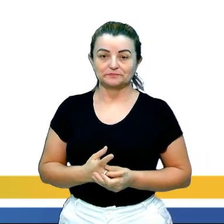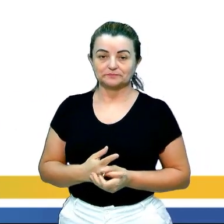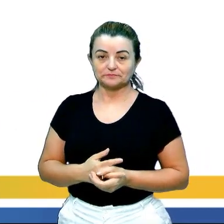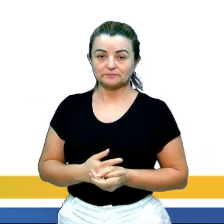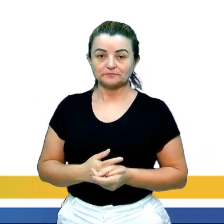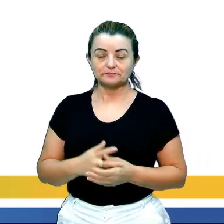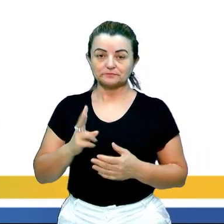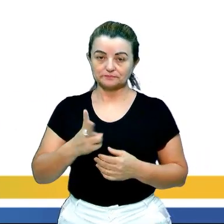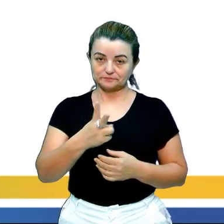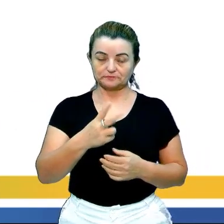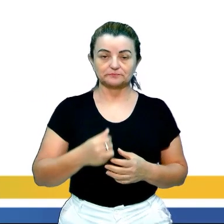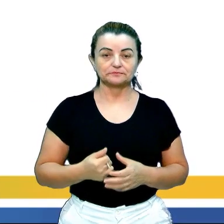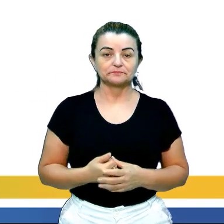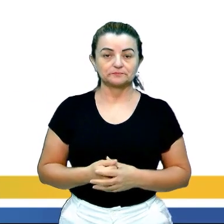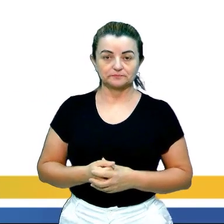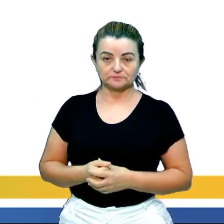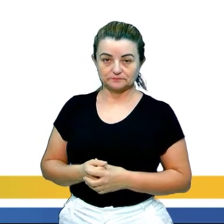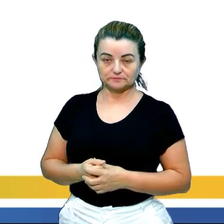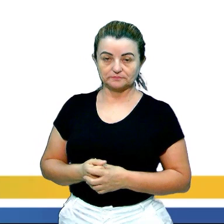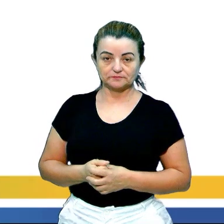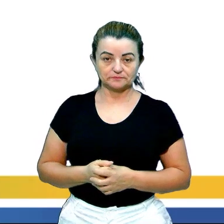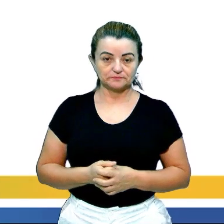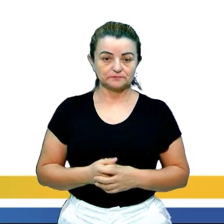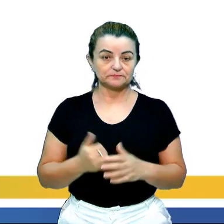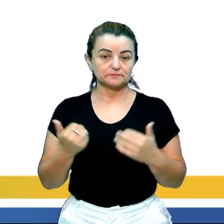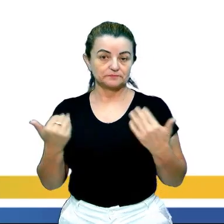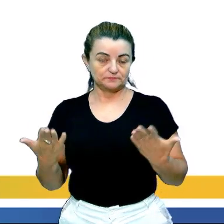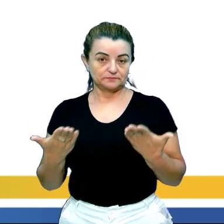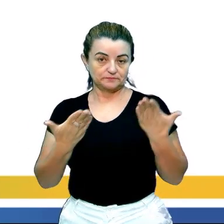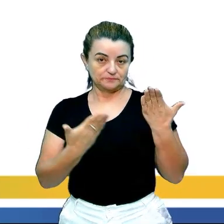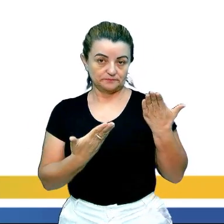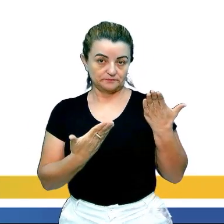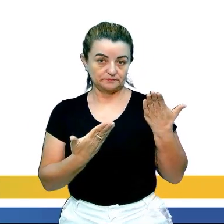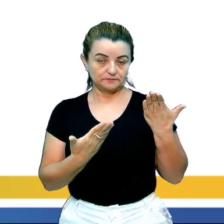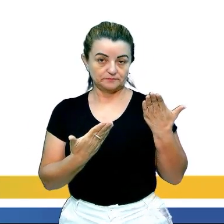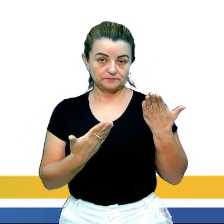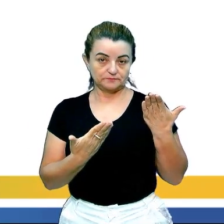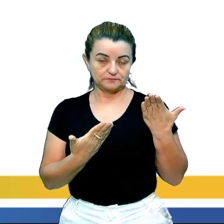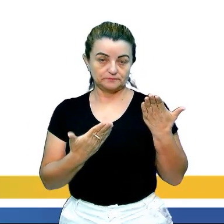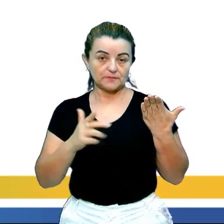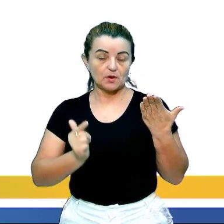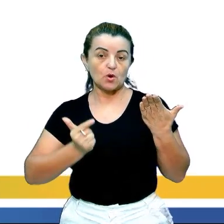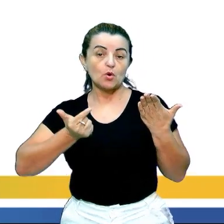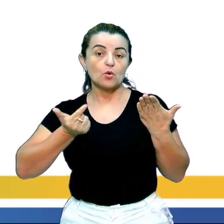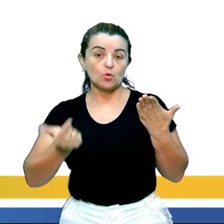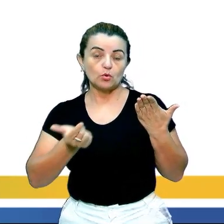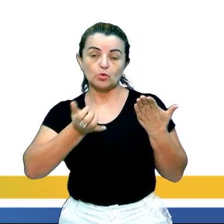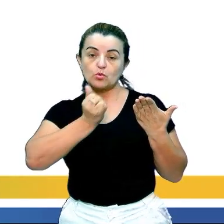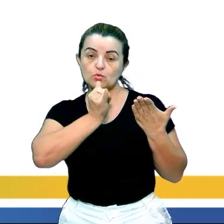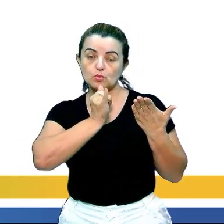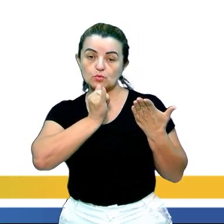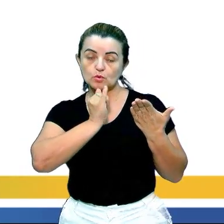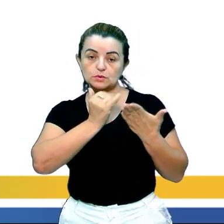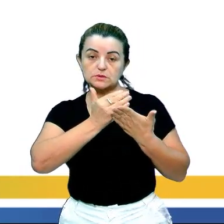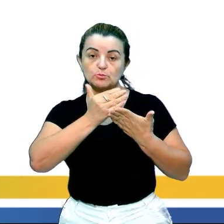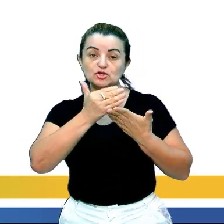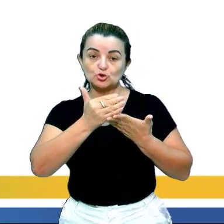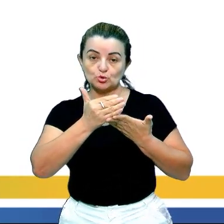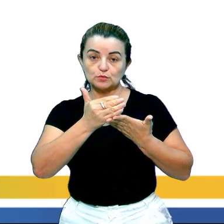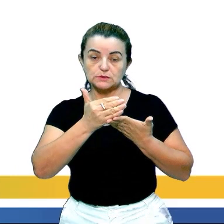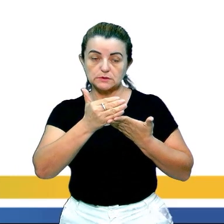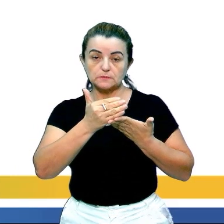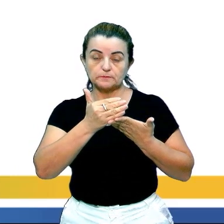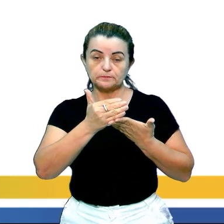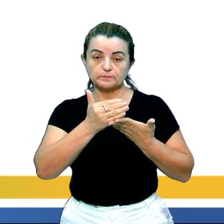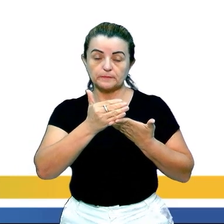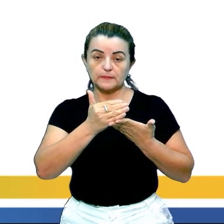Vamos dar continuidade. E aí eu trouxe outro exemplo de introdução. E